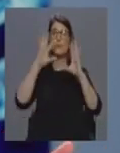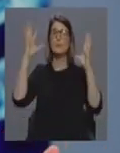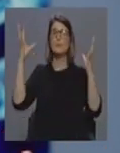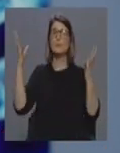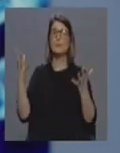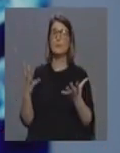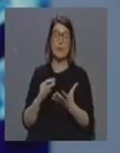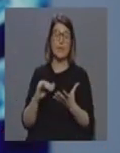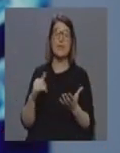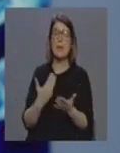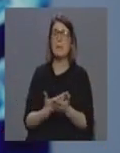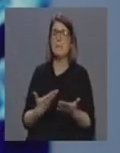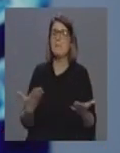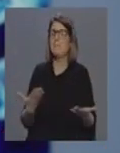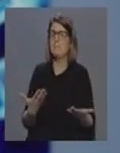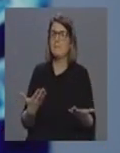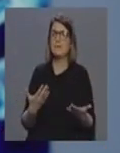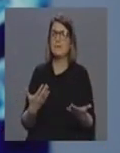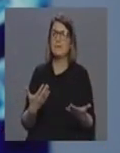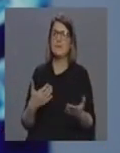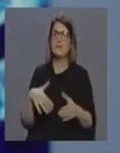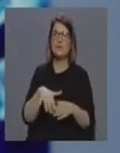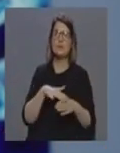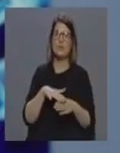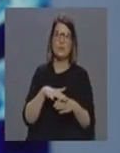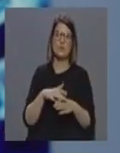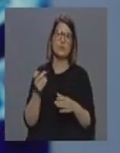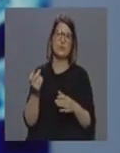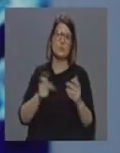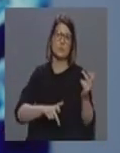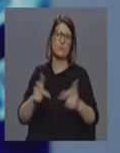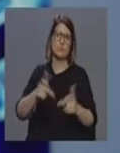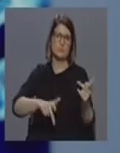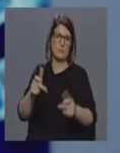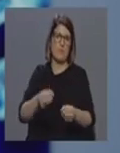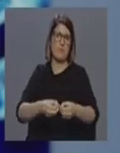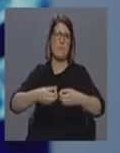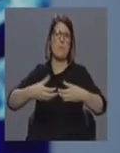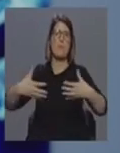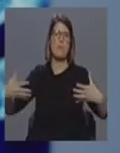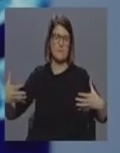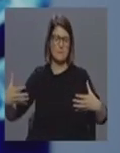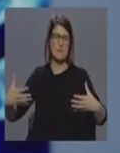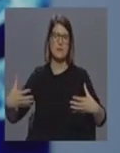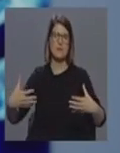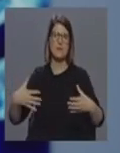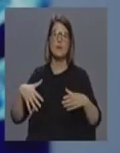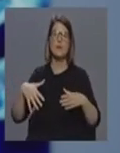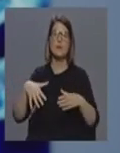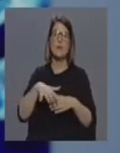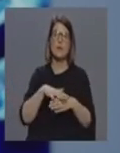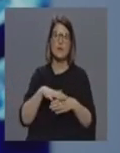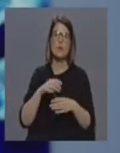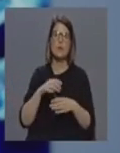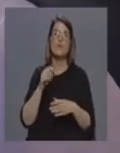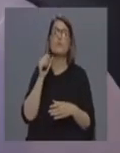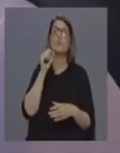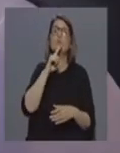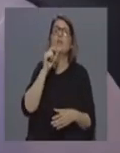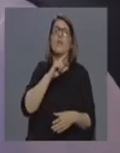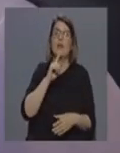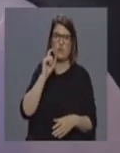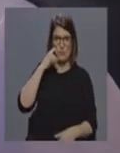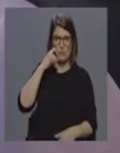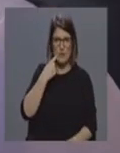entanto, vai provocar? Um grande número de casos que irão a surgir. portanto, neste momento... Casos suspeitos. De possíveis casos suspeitos.